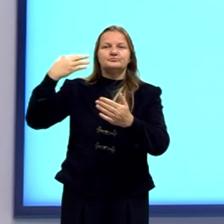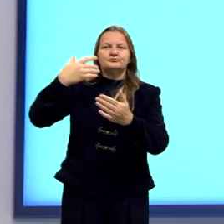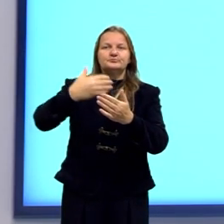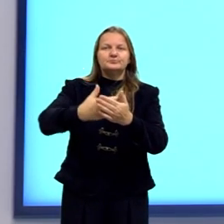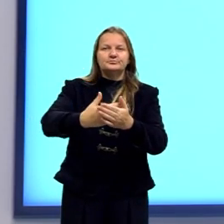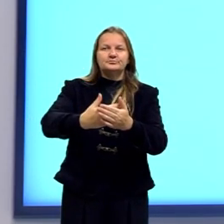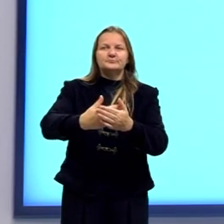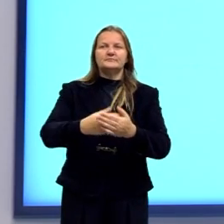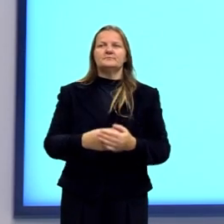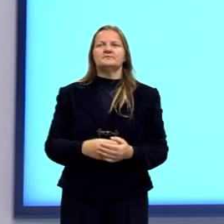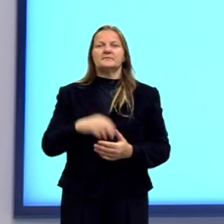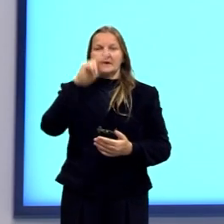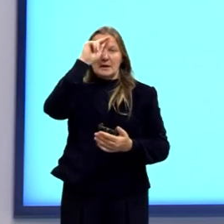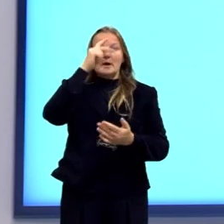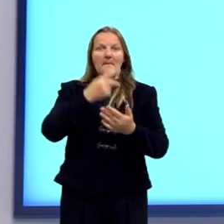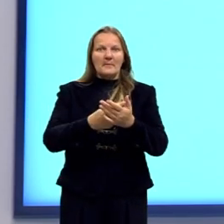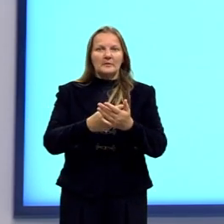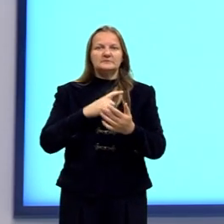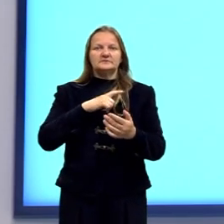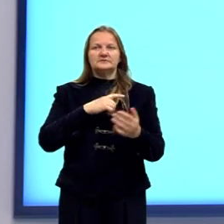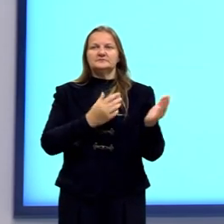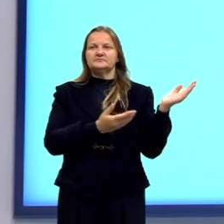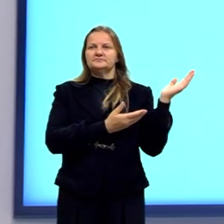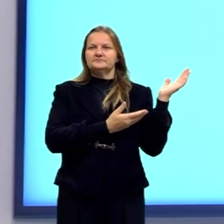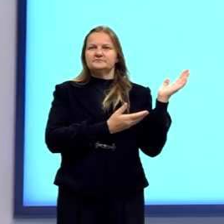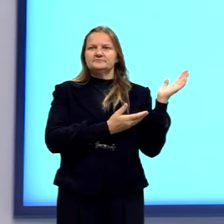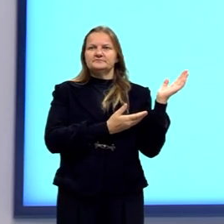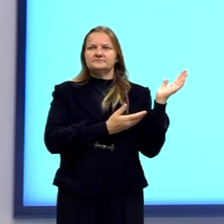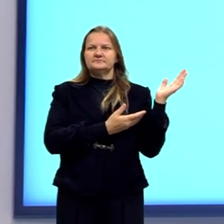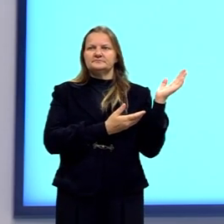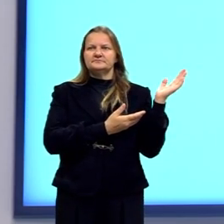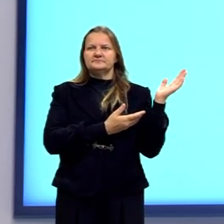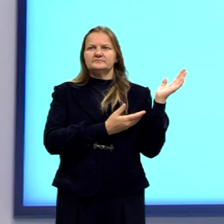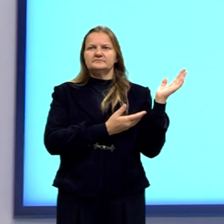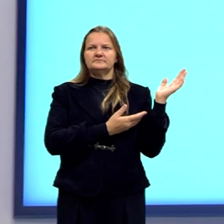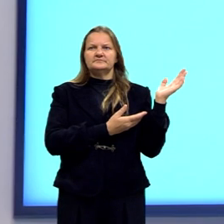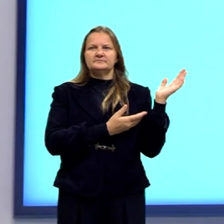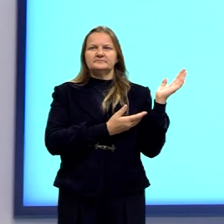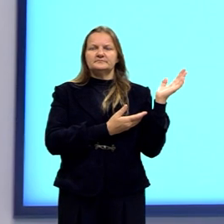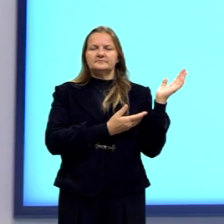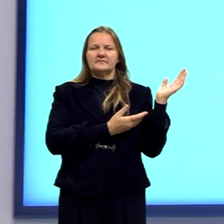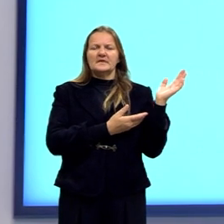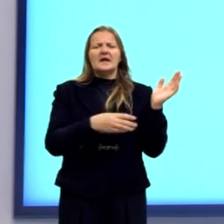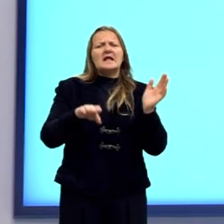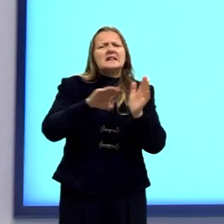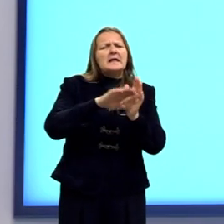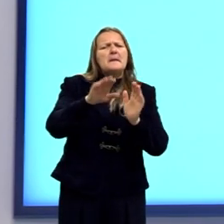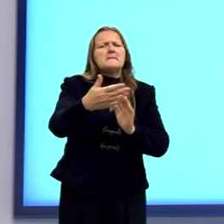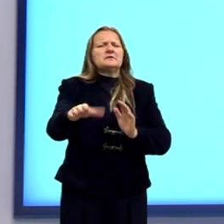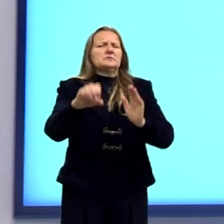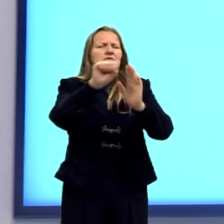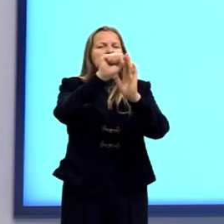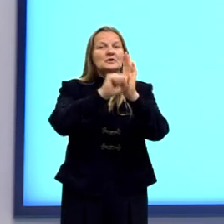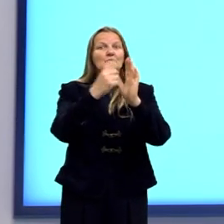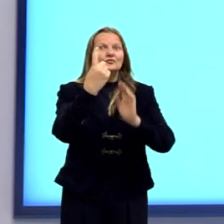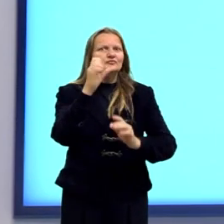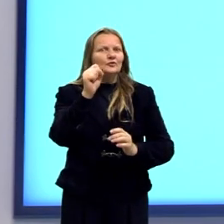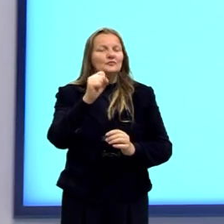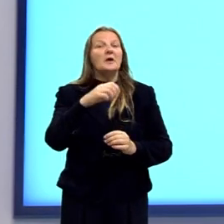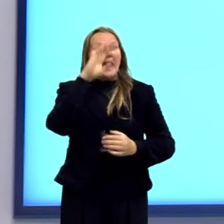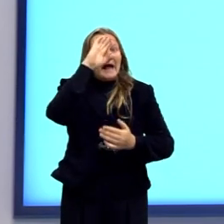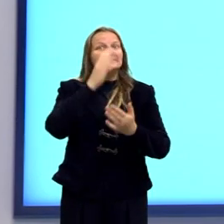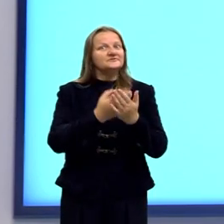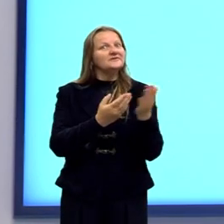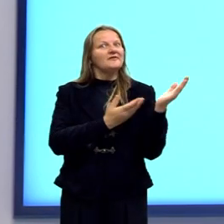na hipótese fixista, né? Que foi bem aceita lá até em meados do século XVIII. Então,